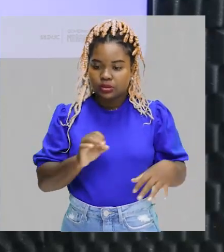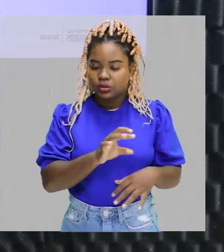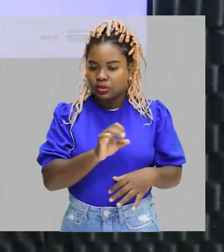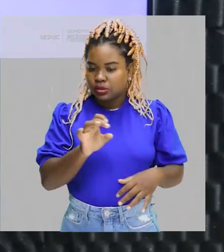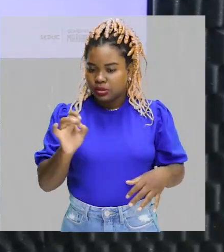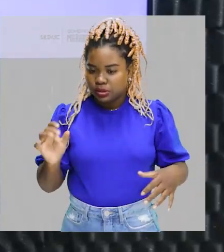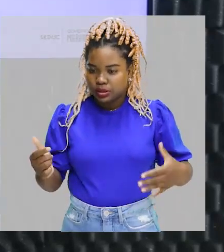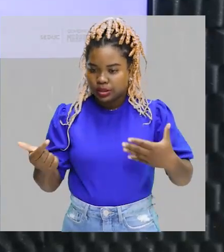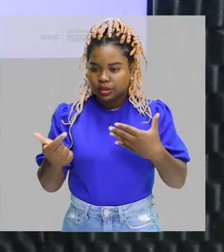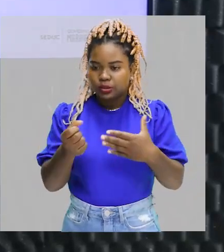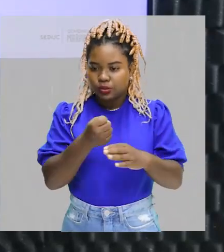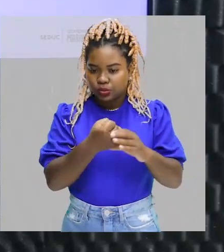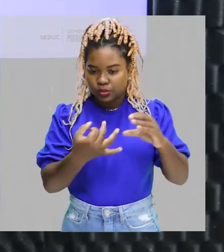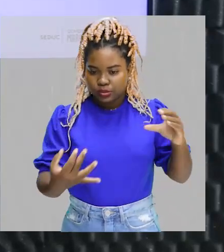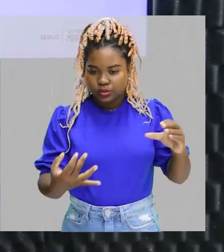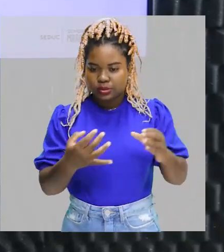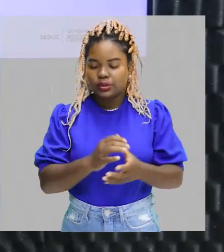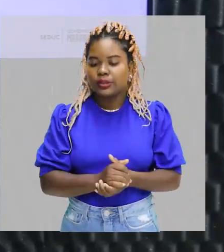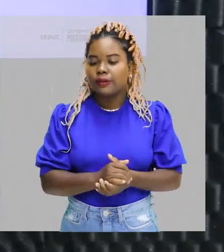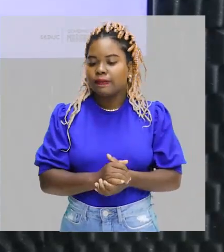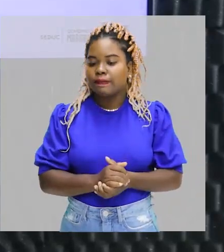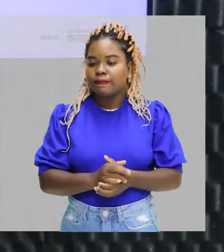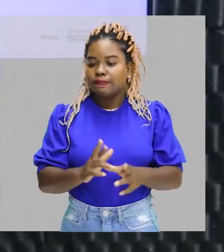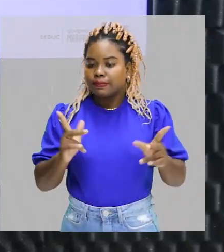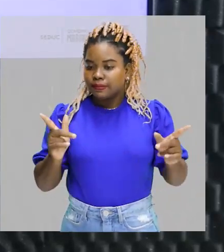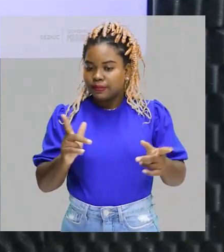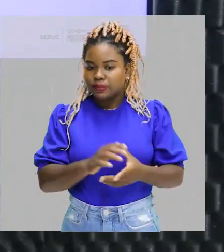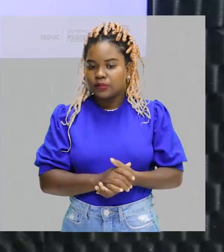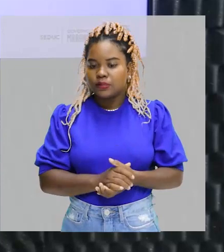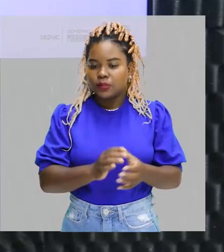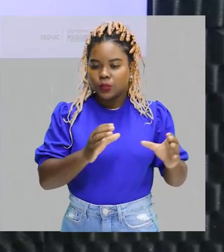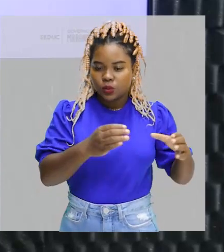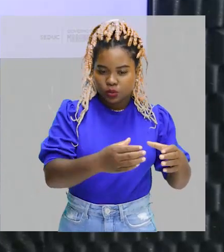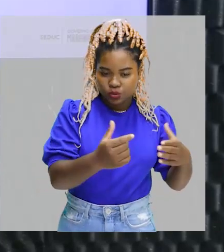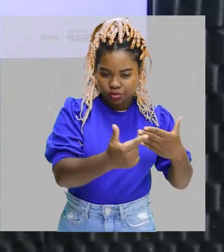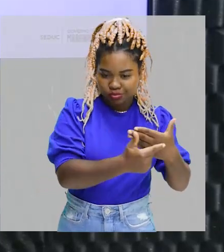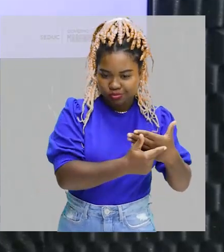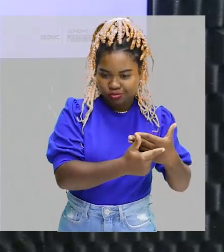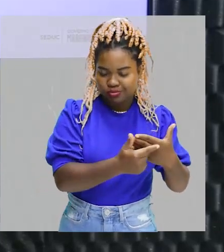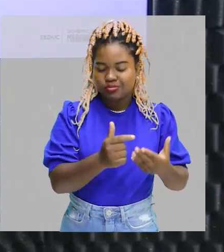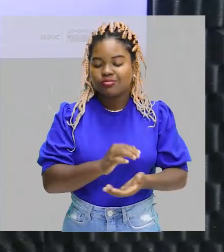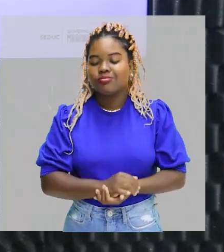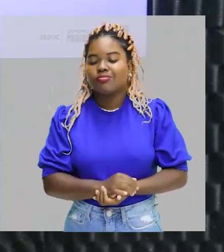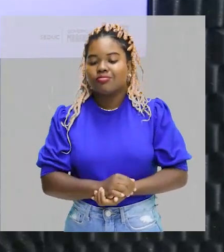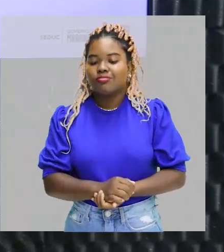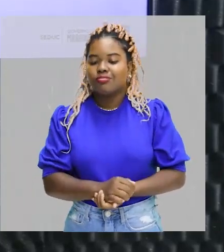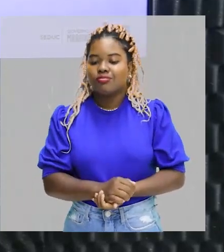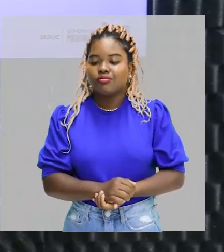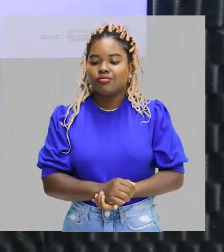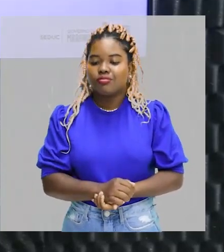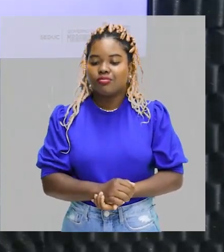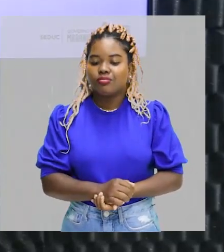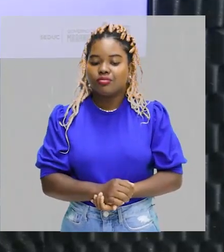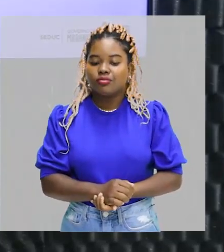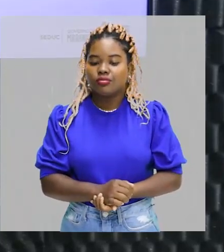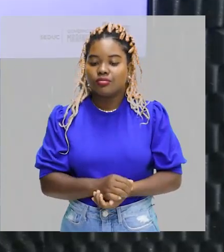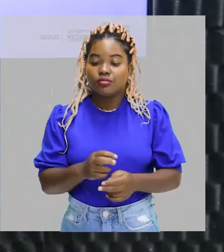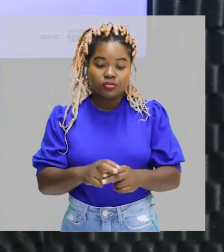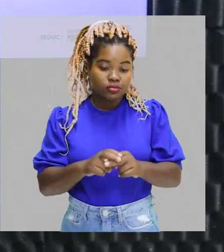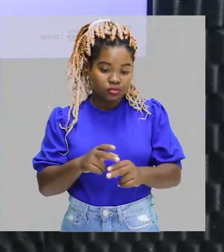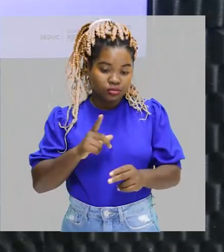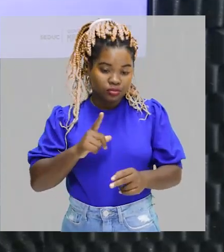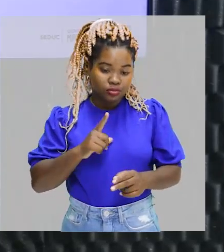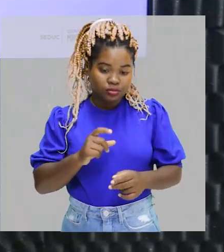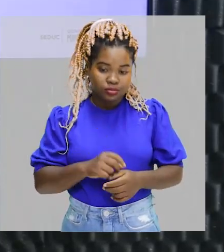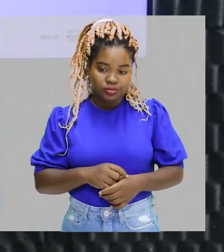com características em comum, ou seja, grupos funcionais. E dessa forma, nós vamos ter